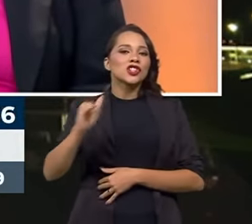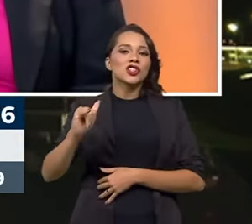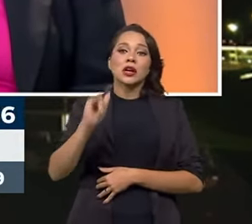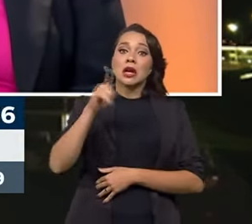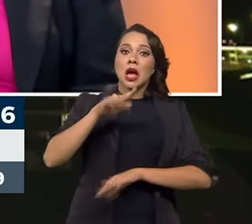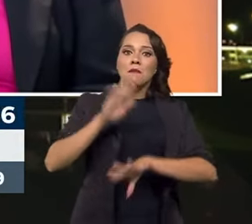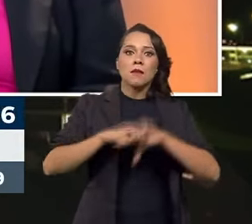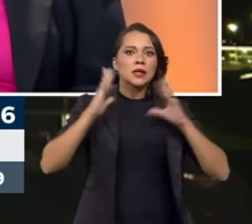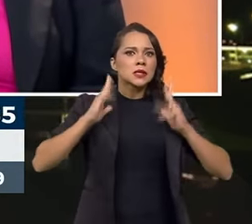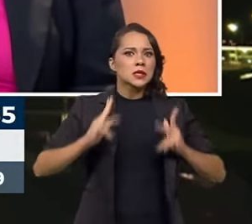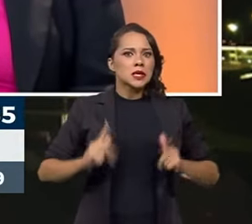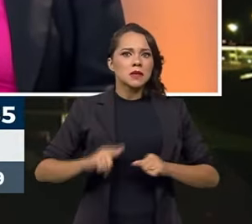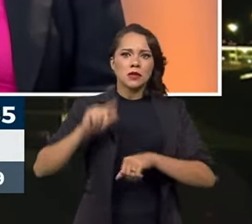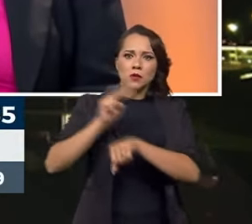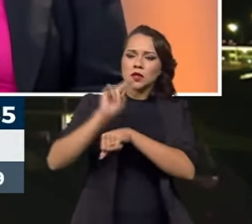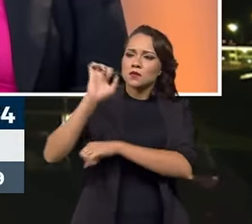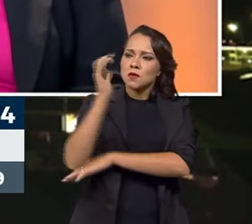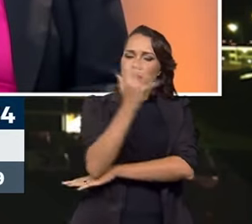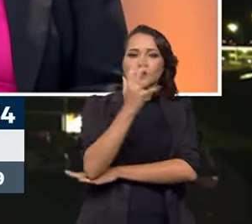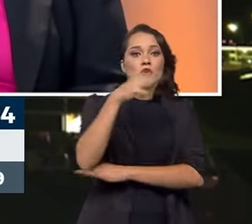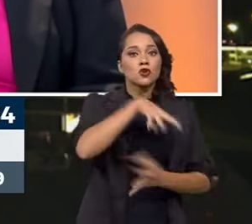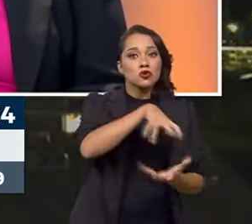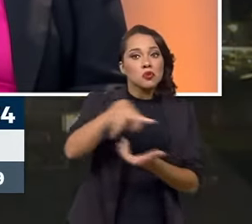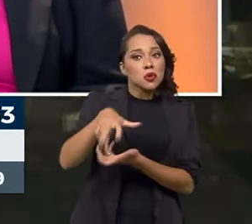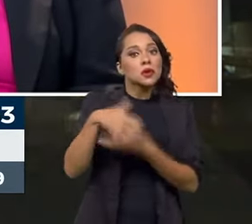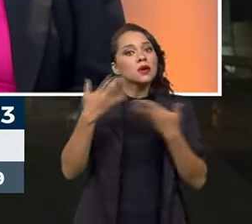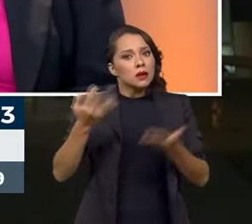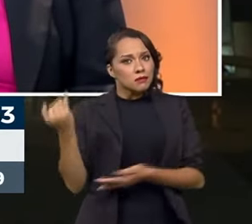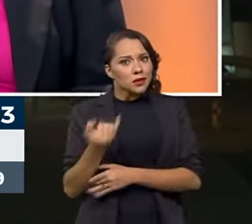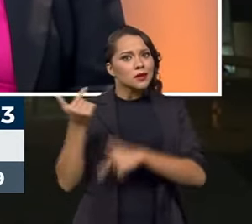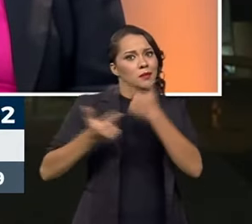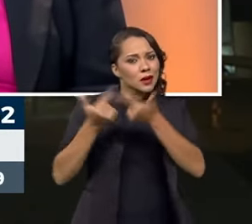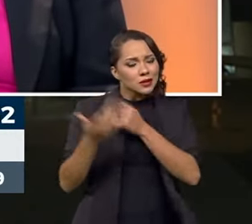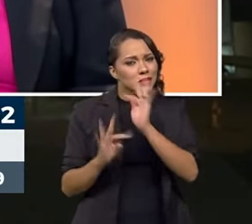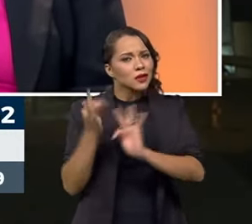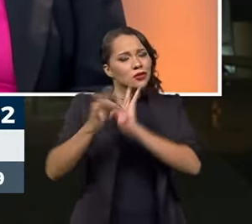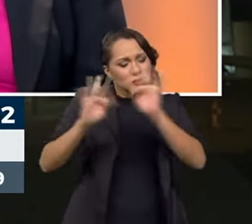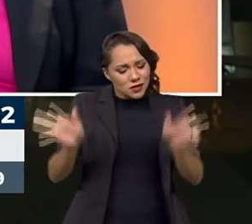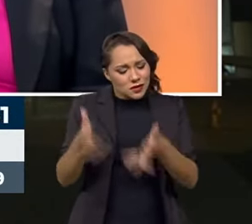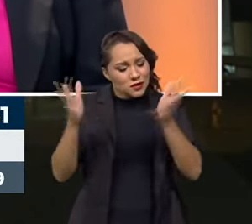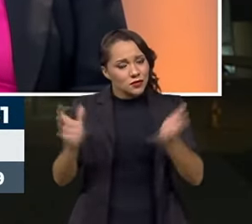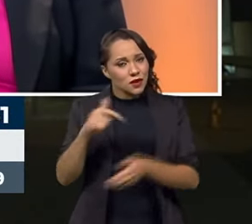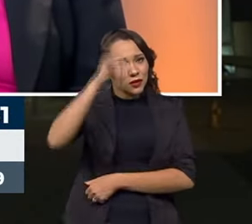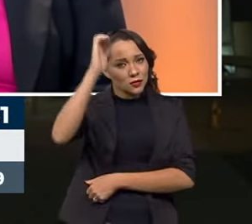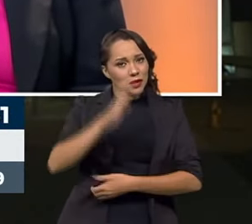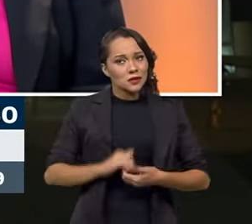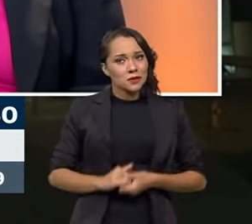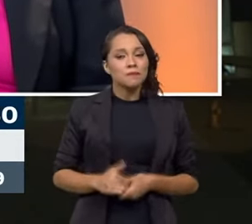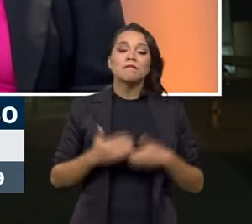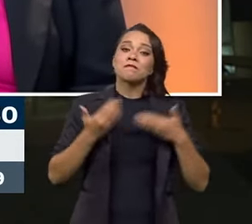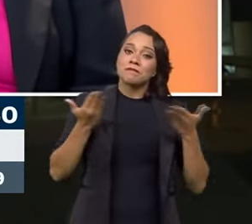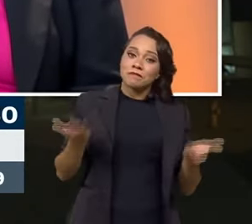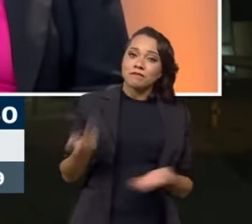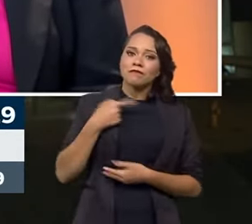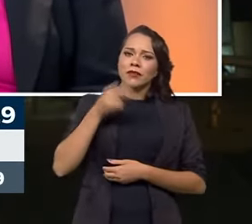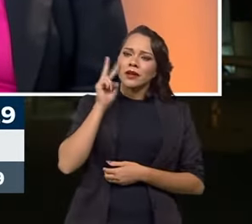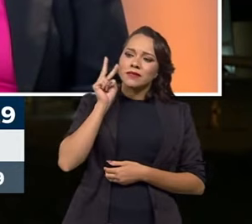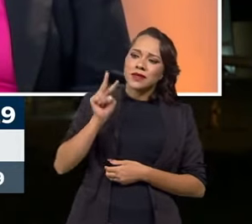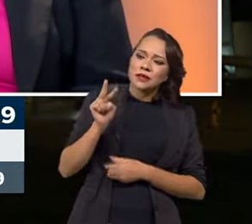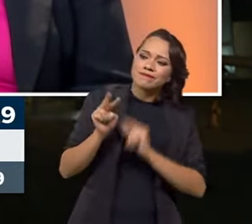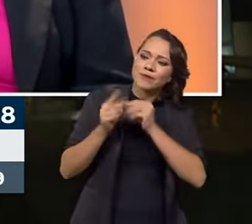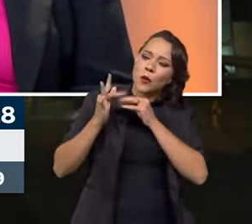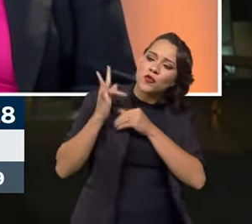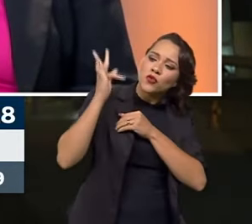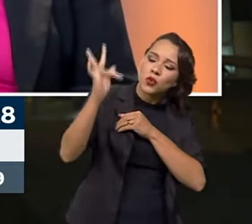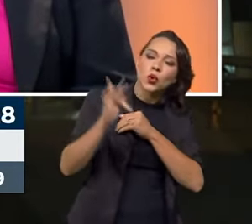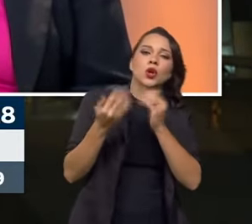é uma das mais limpas do mundo. Então, faz todo sentido você trabalhar essas tecnologias. Então, é dessa forma, olhando no longo prazo,